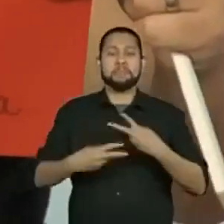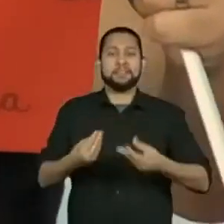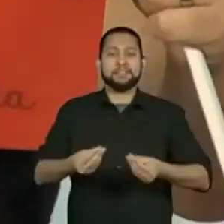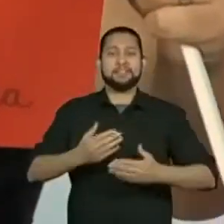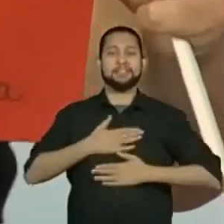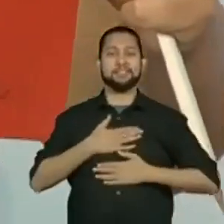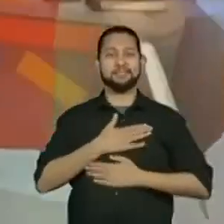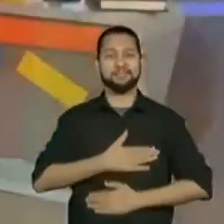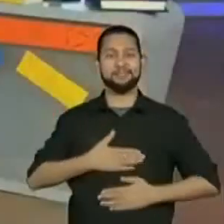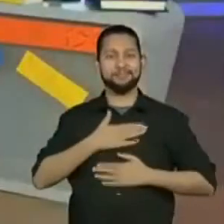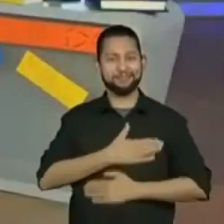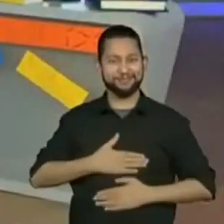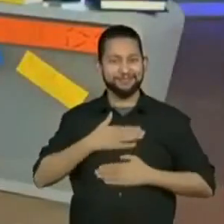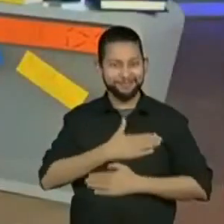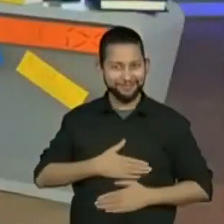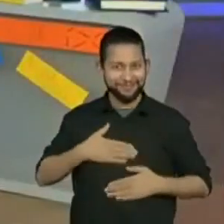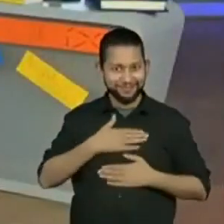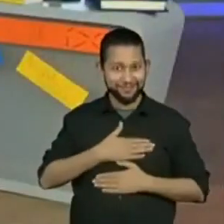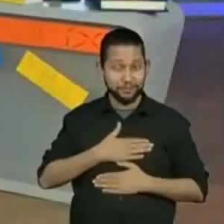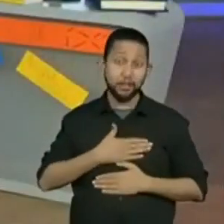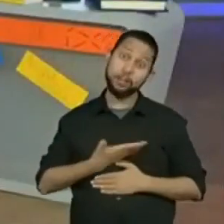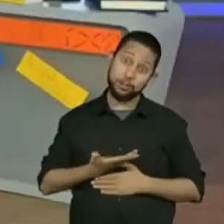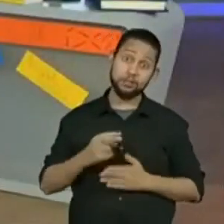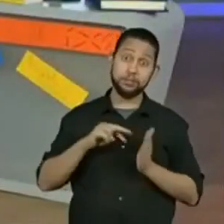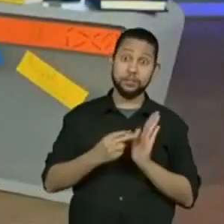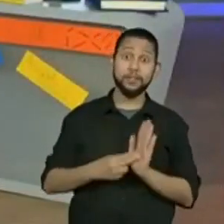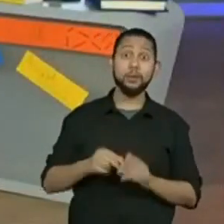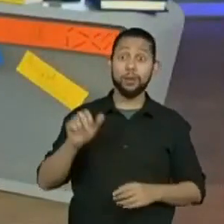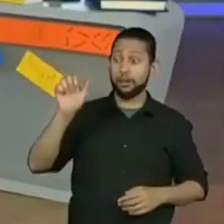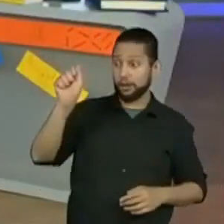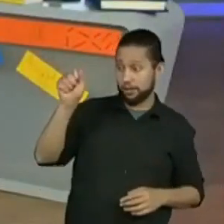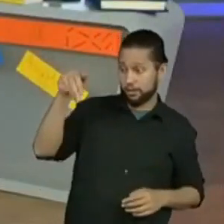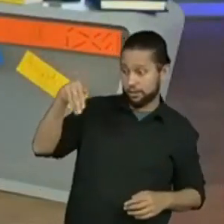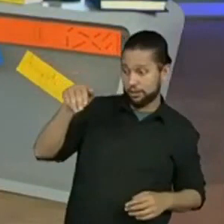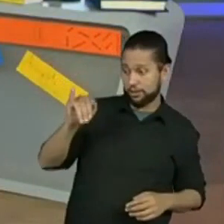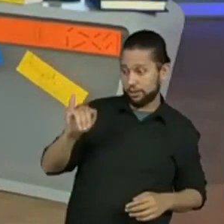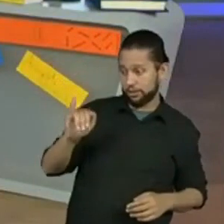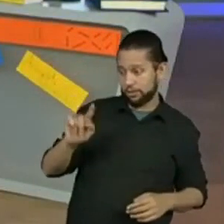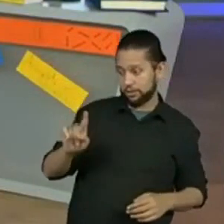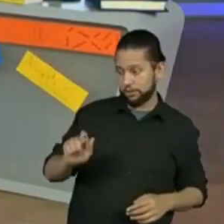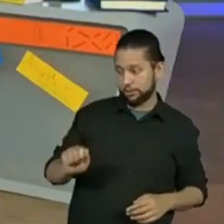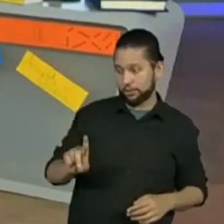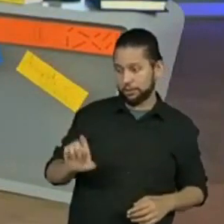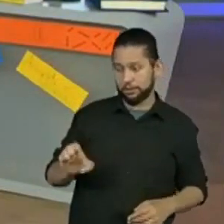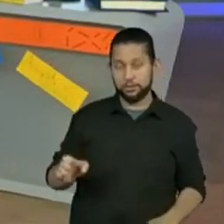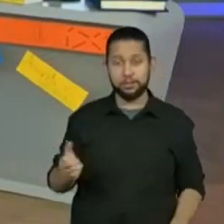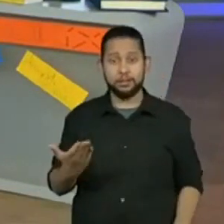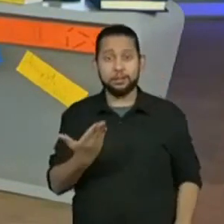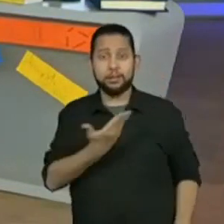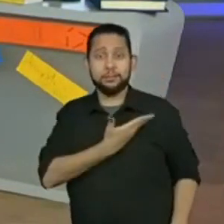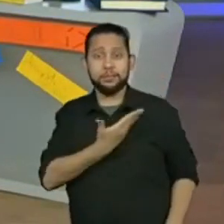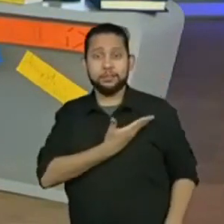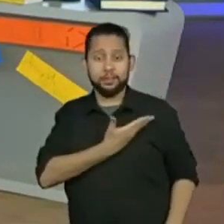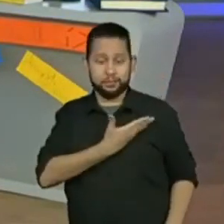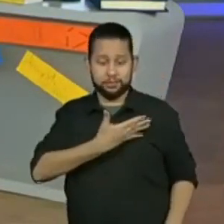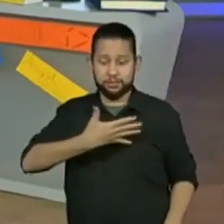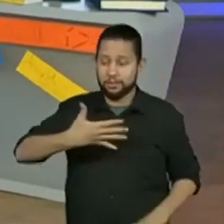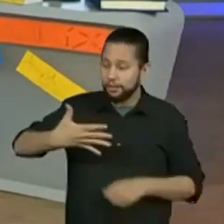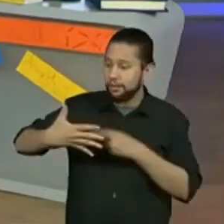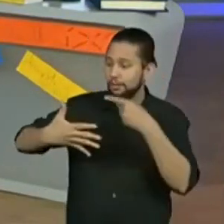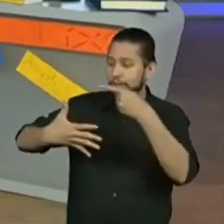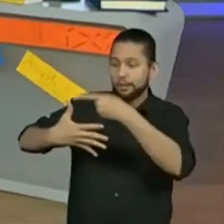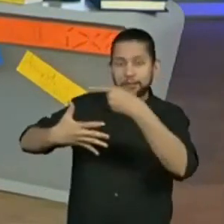E aí, gente, isso é um modelinho, fica a dica. Isso pode ser apresentado num sarau? Claro, até na